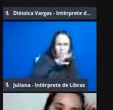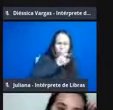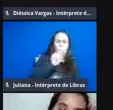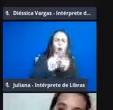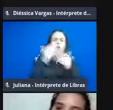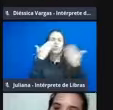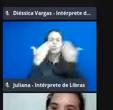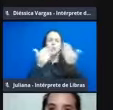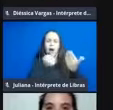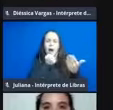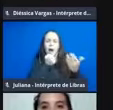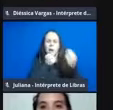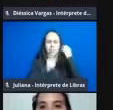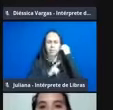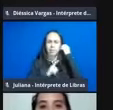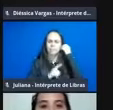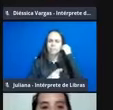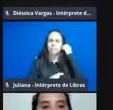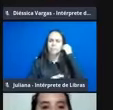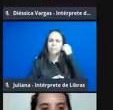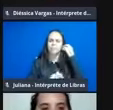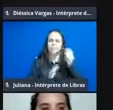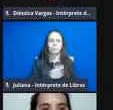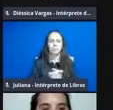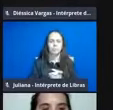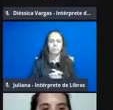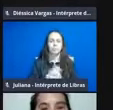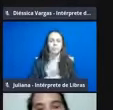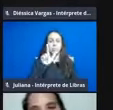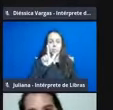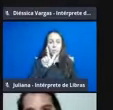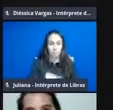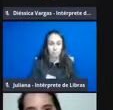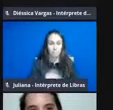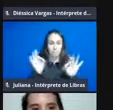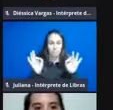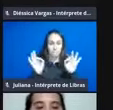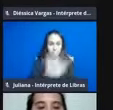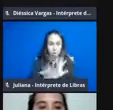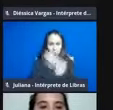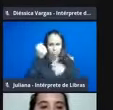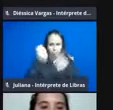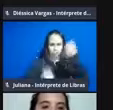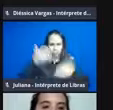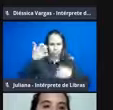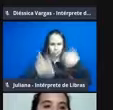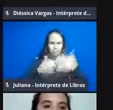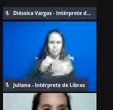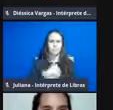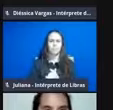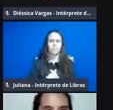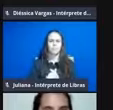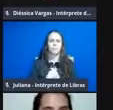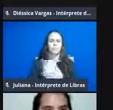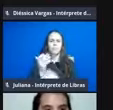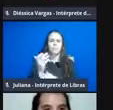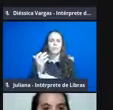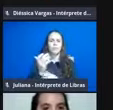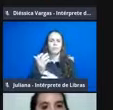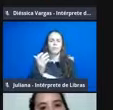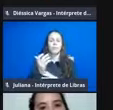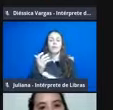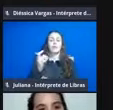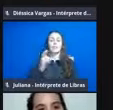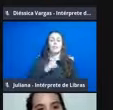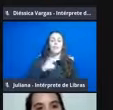dúvidas que vocês têm? E após, então, essa explanação inicial, foi realizado, então, o terceiro momento, que